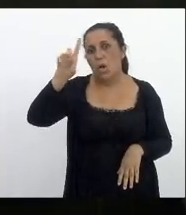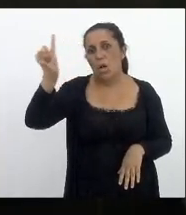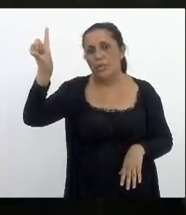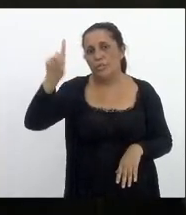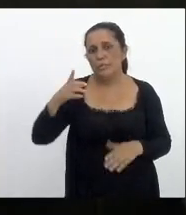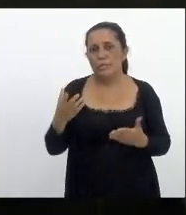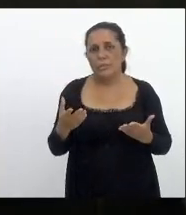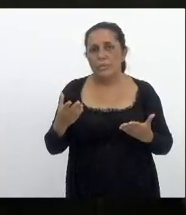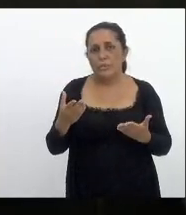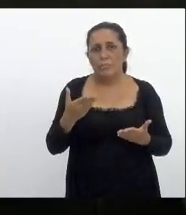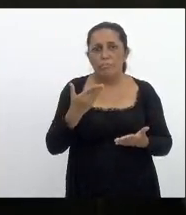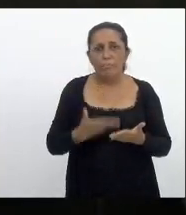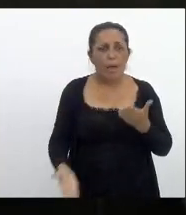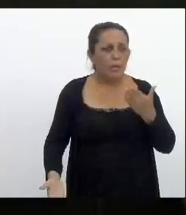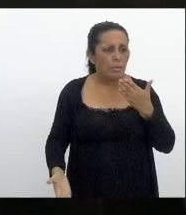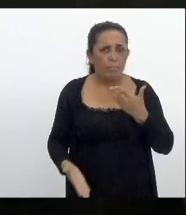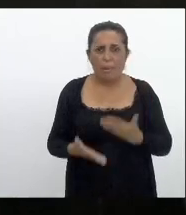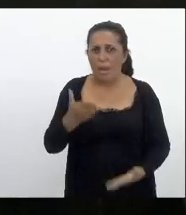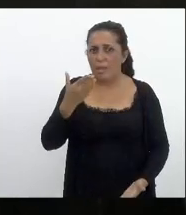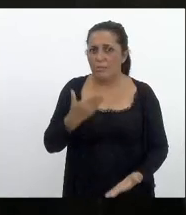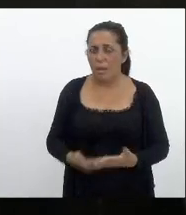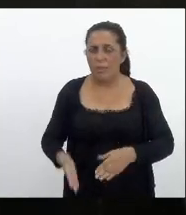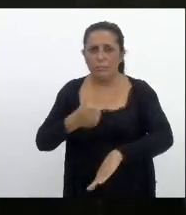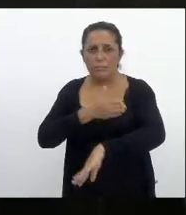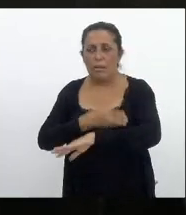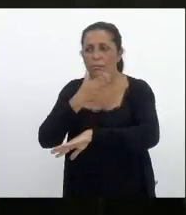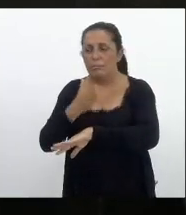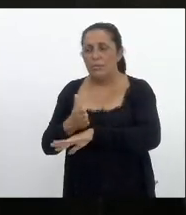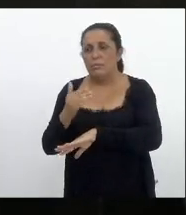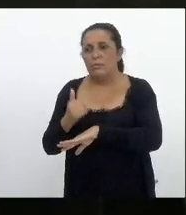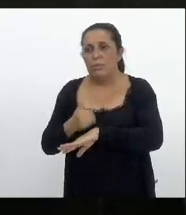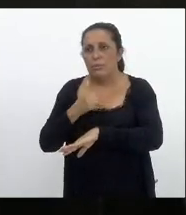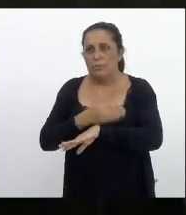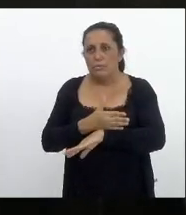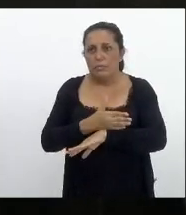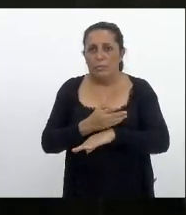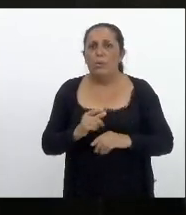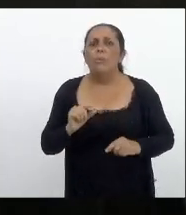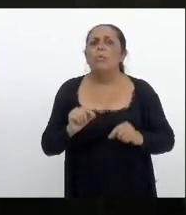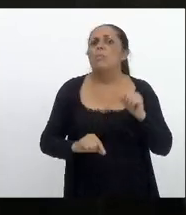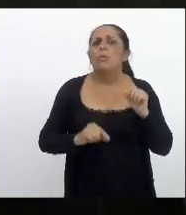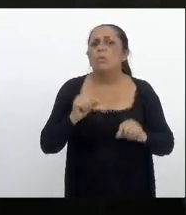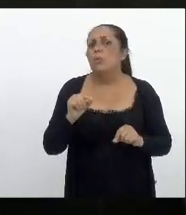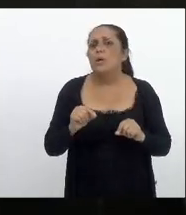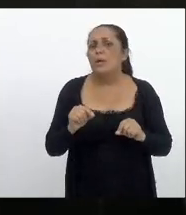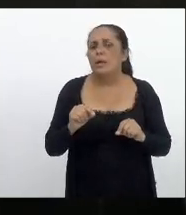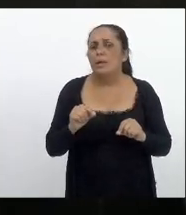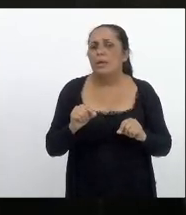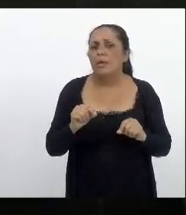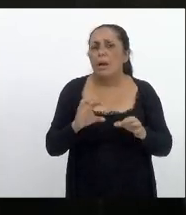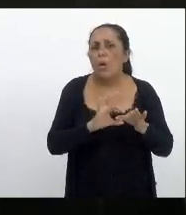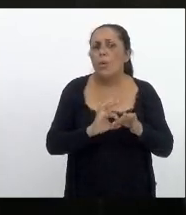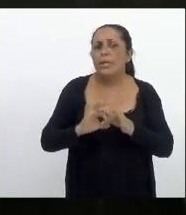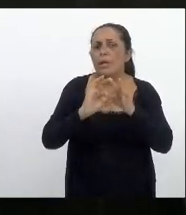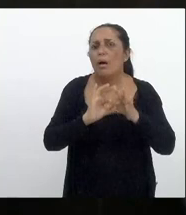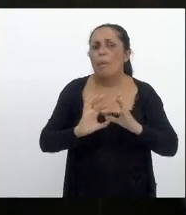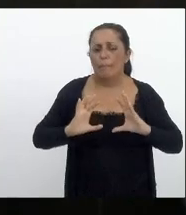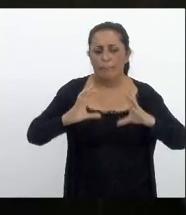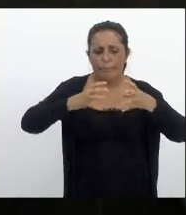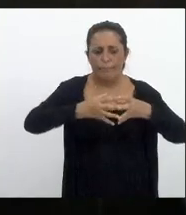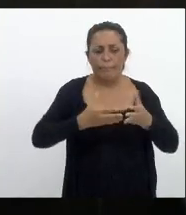relação de perde-perde o tempo todo e o que que a União oferece para o Estado